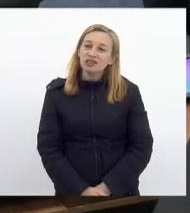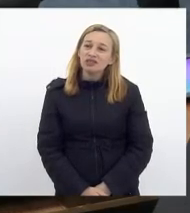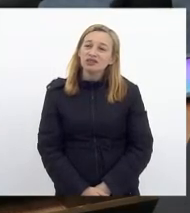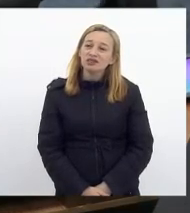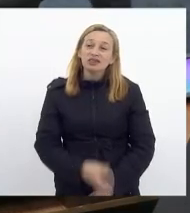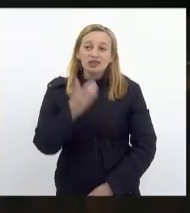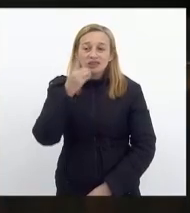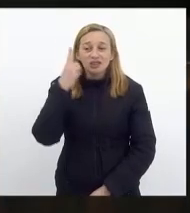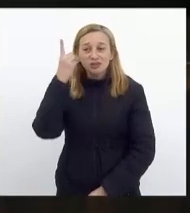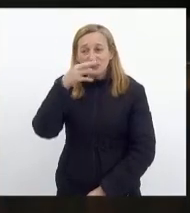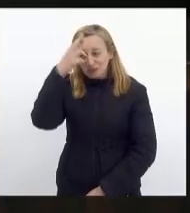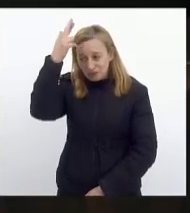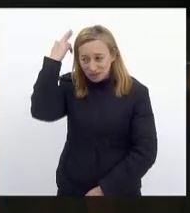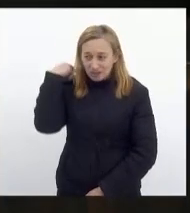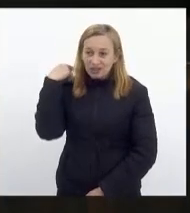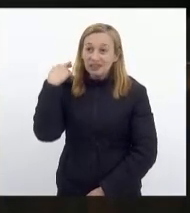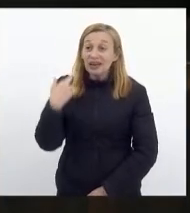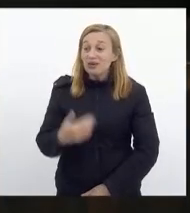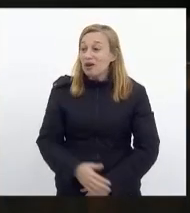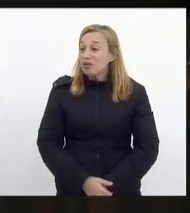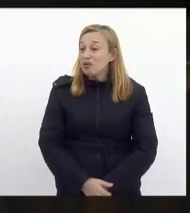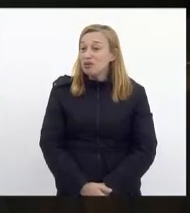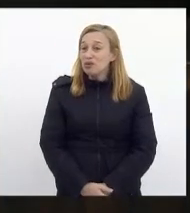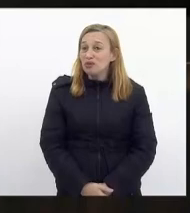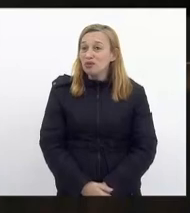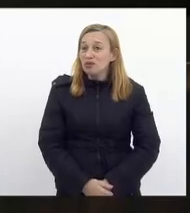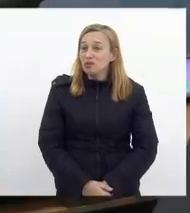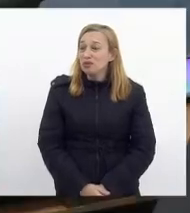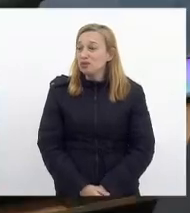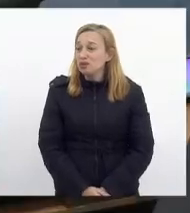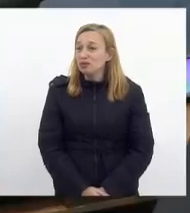Deputada Rosane. Senhora presidente,